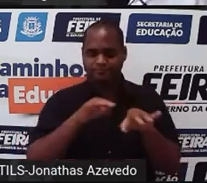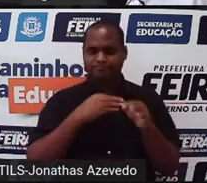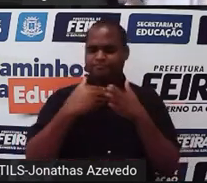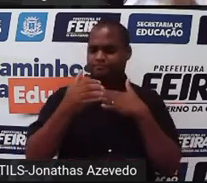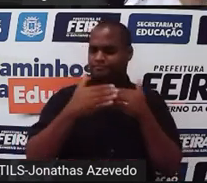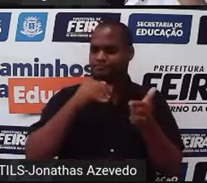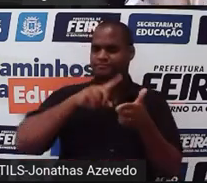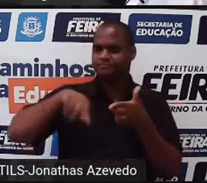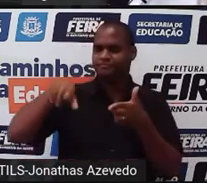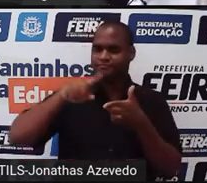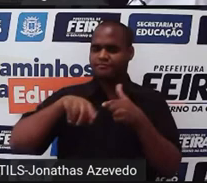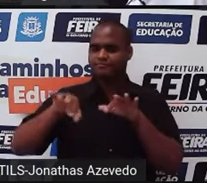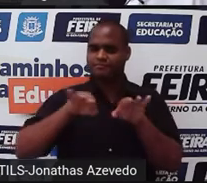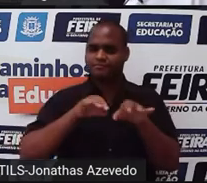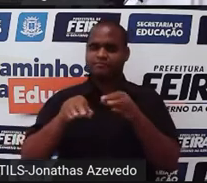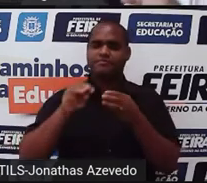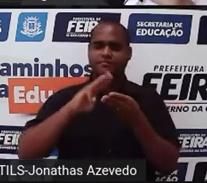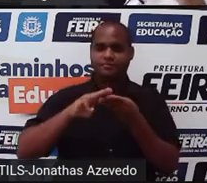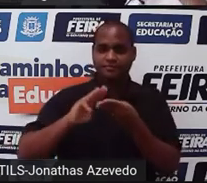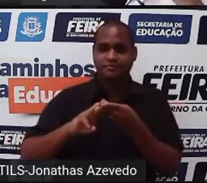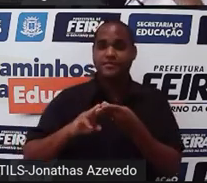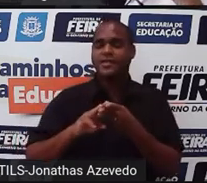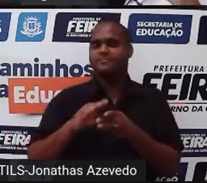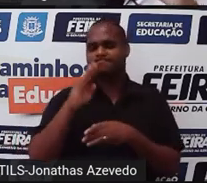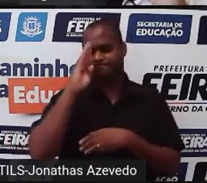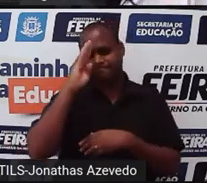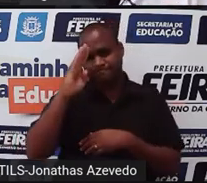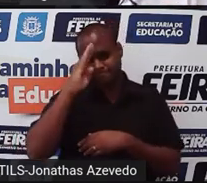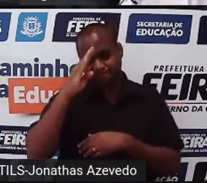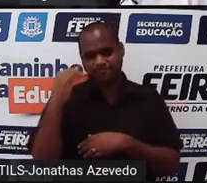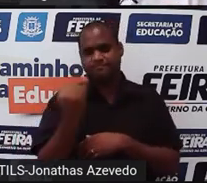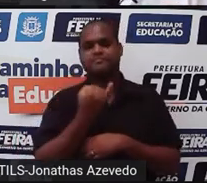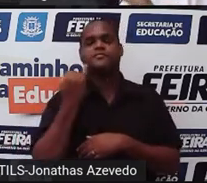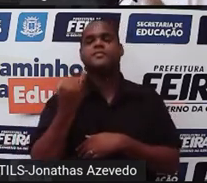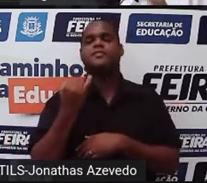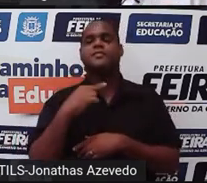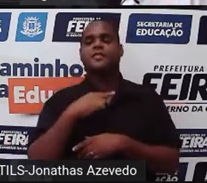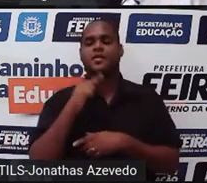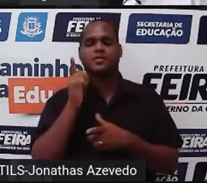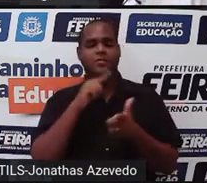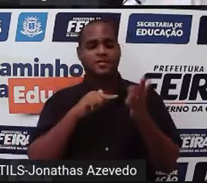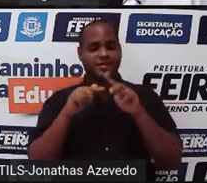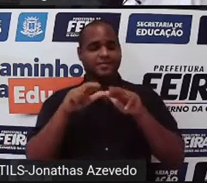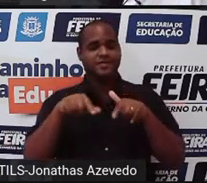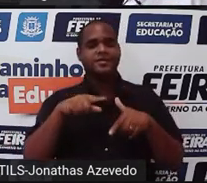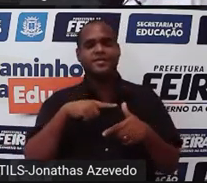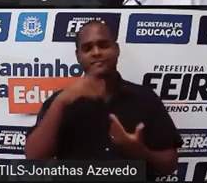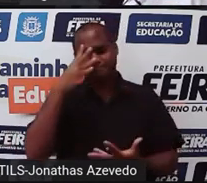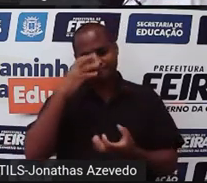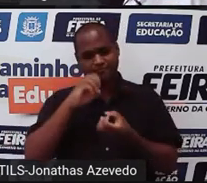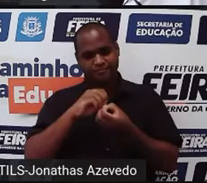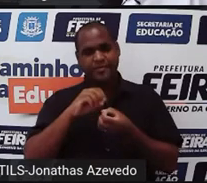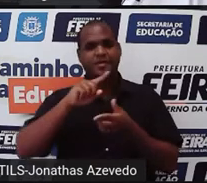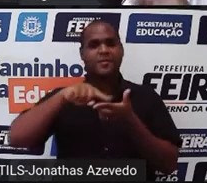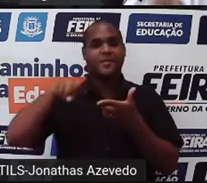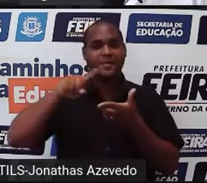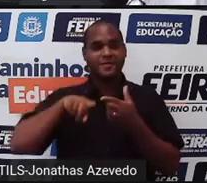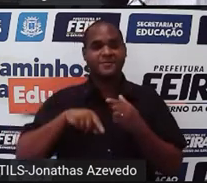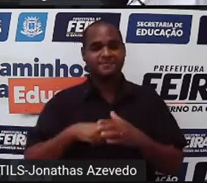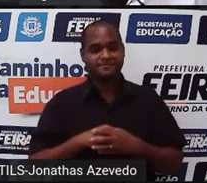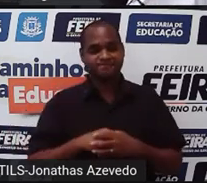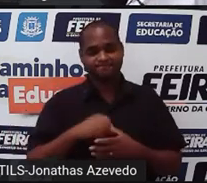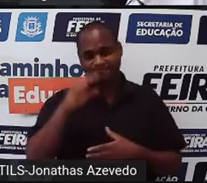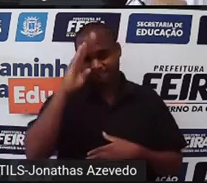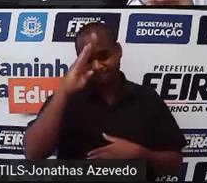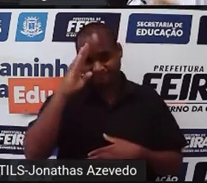problema, problema de matemática, principalmente, você precisa compreender o problema. Tá bom? É a